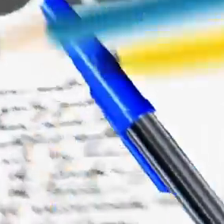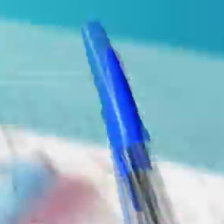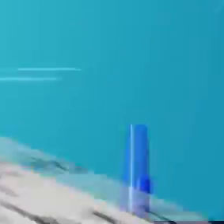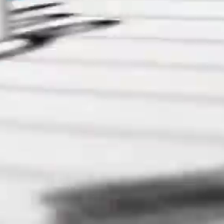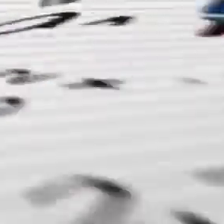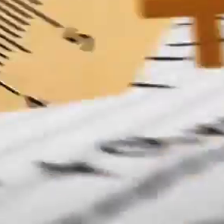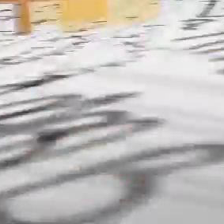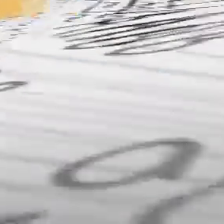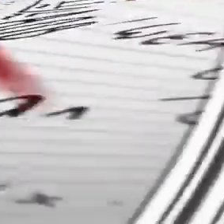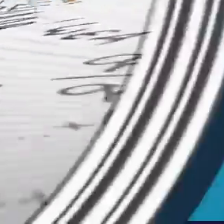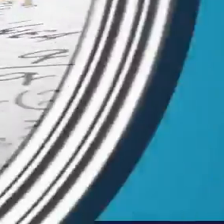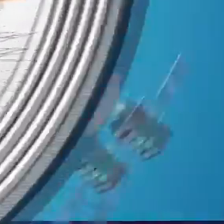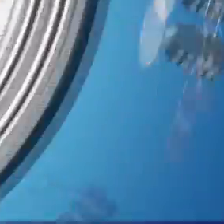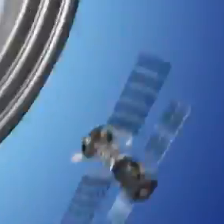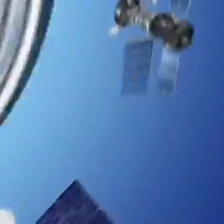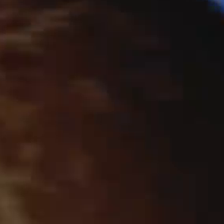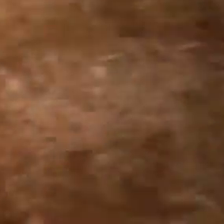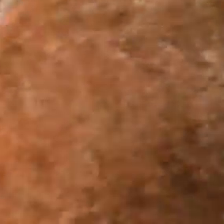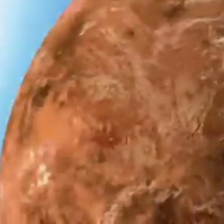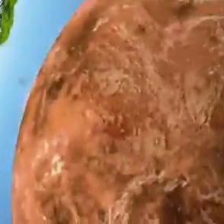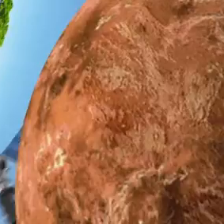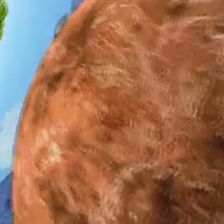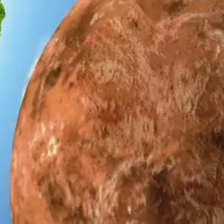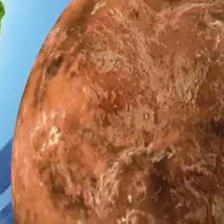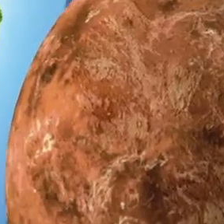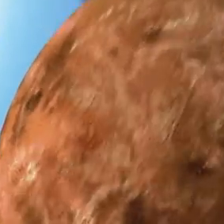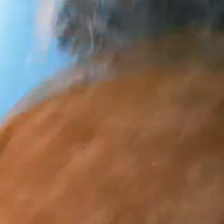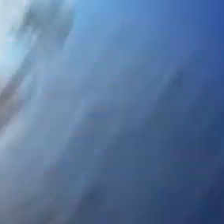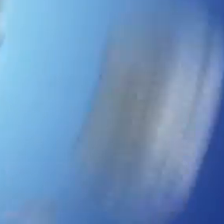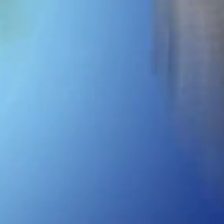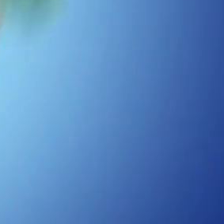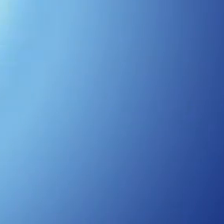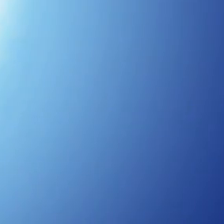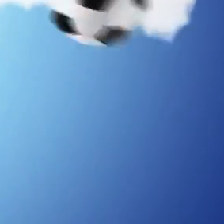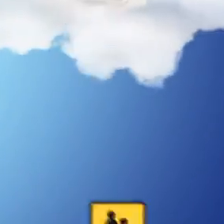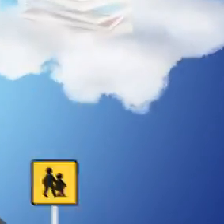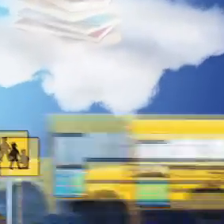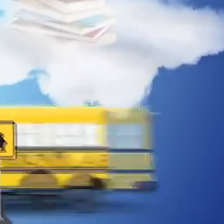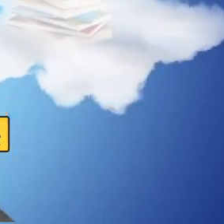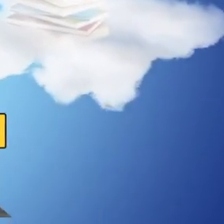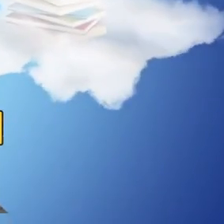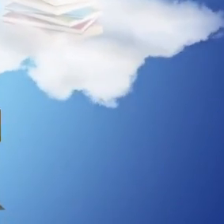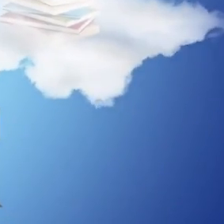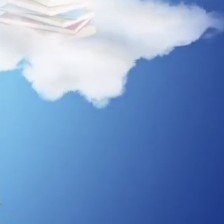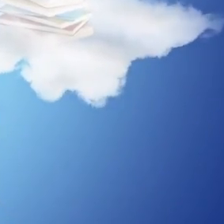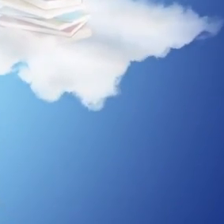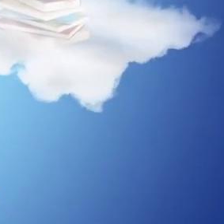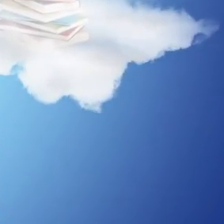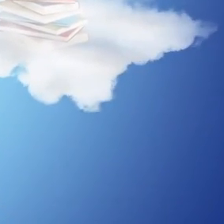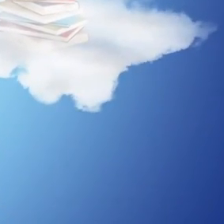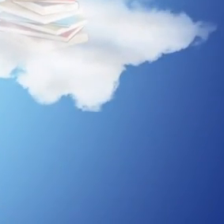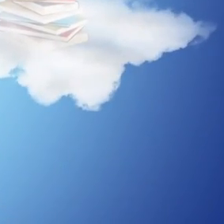aí Legenda Fábio Jr